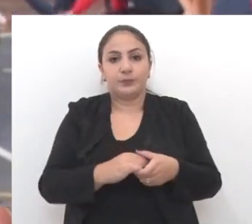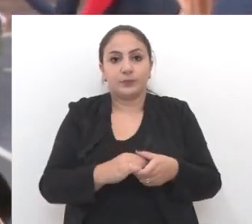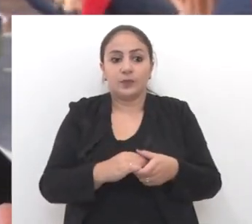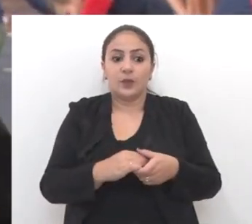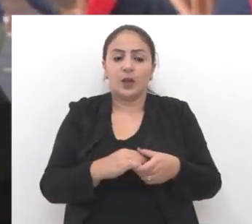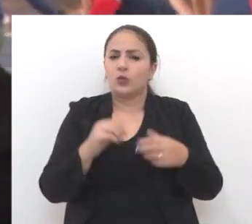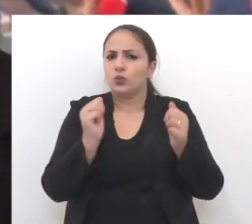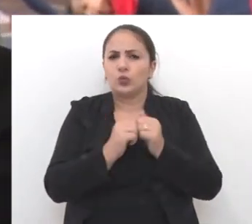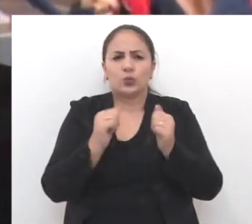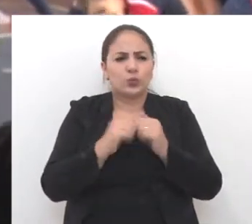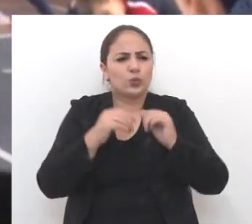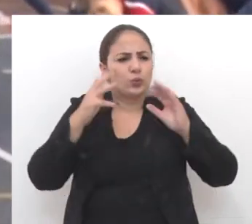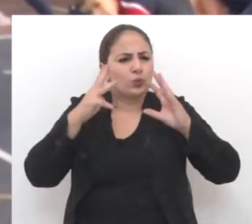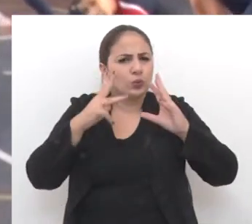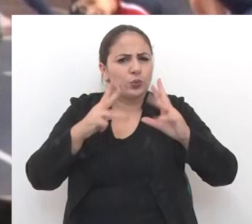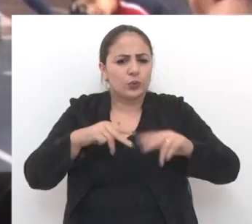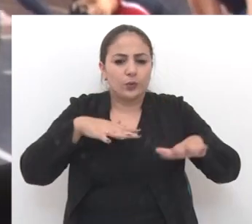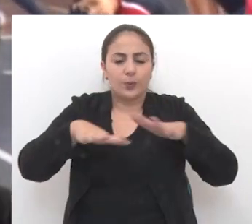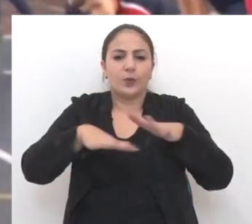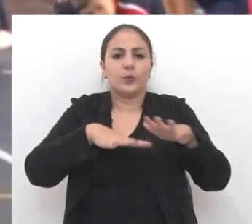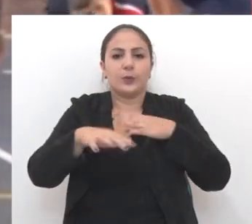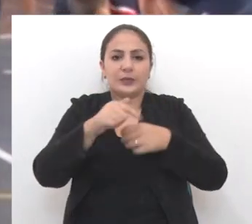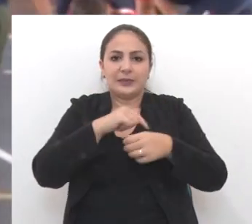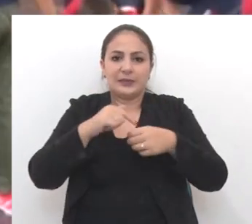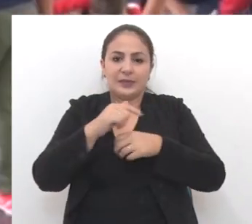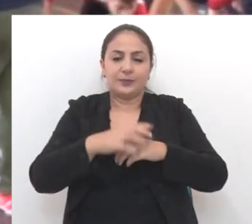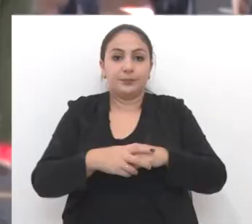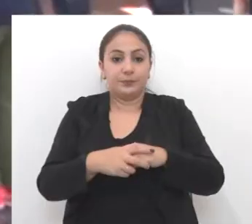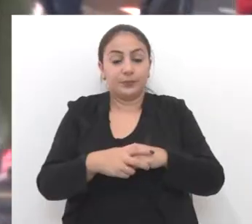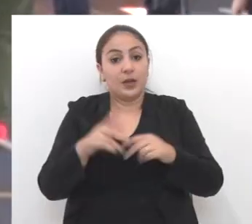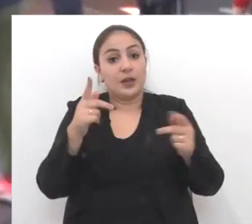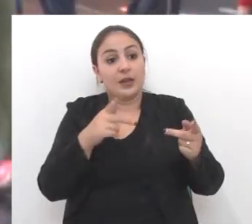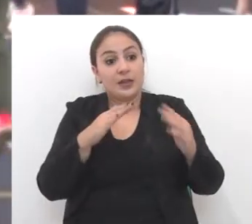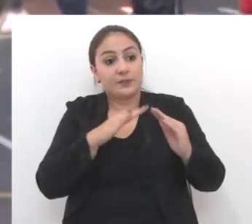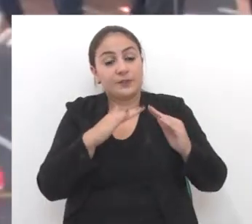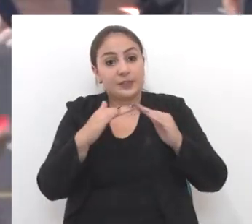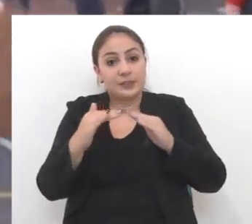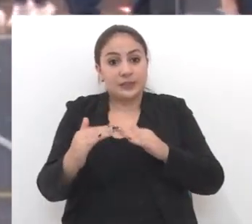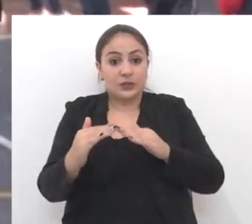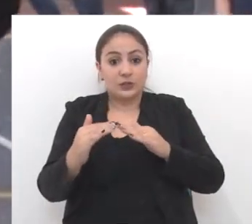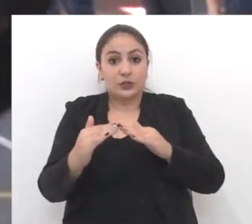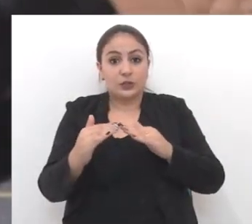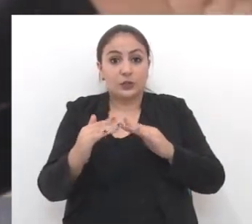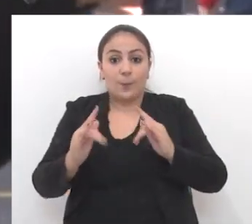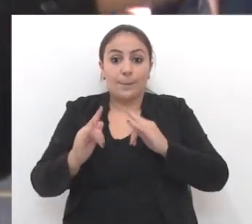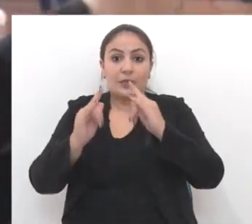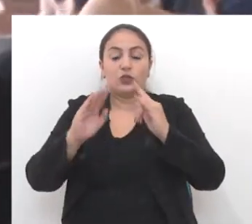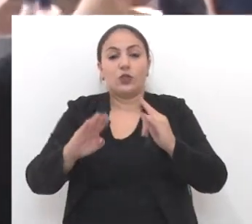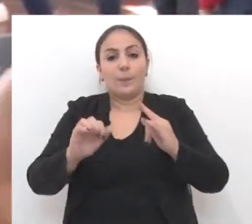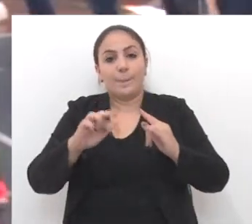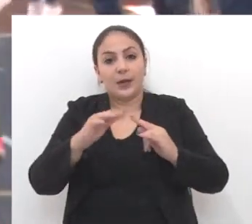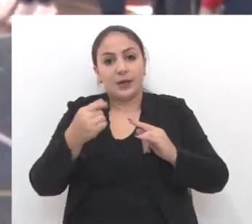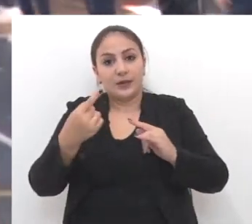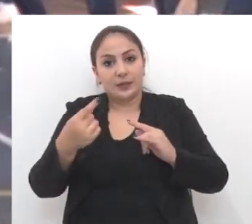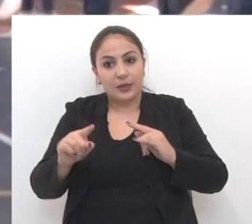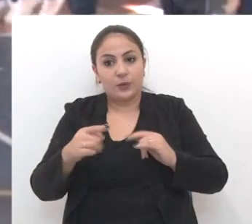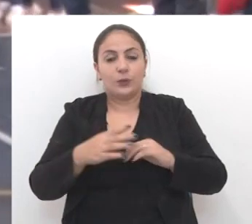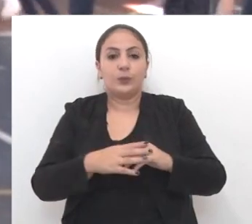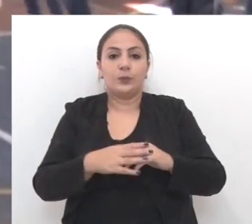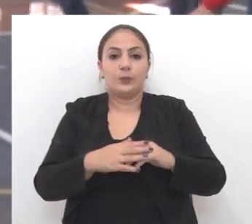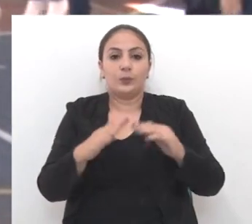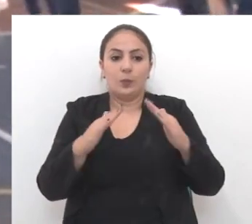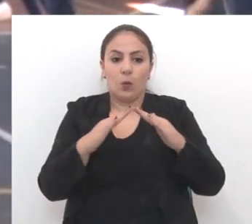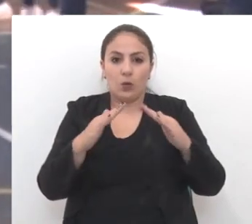Círculo Operário está junto aí com todo esse movimento da cidade. Ela é vizinha aqui do prédio Barão, né? Onde